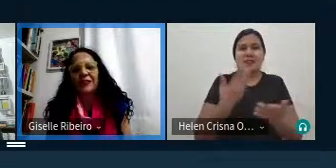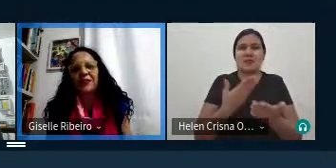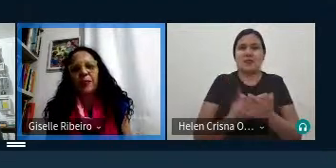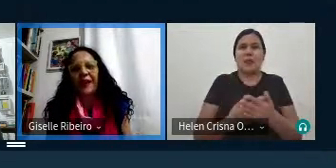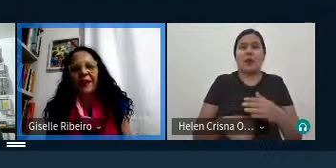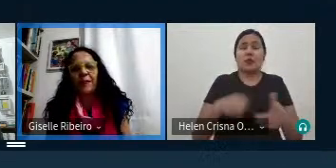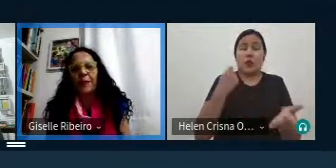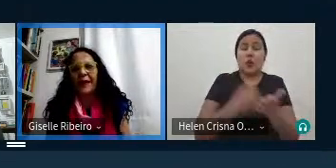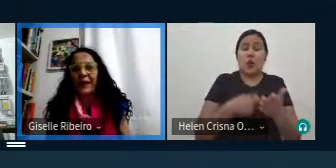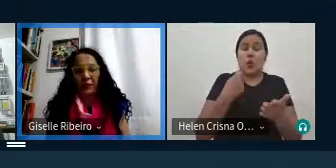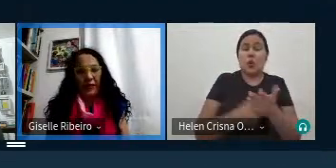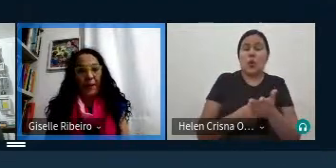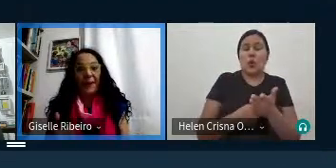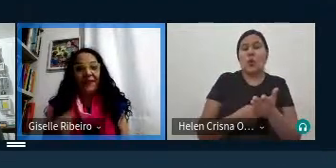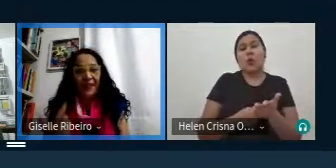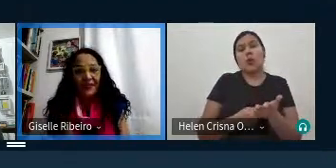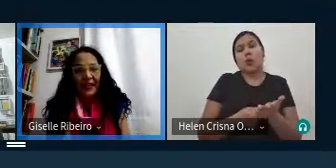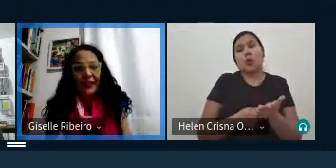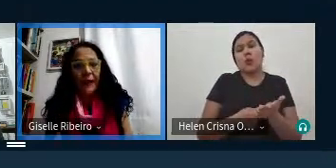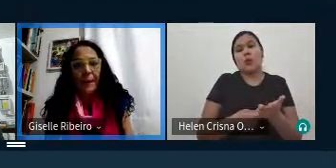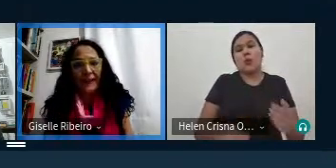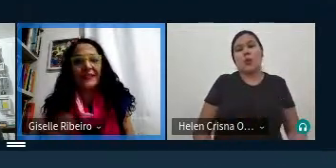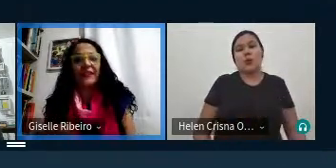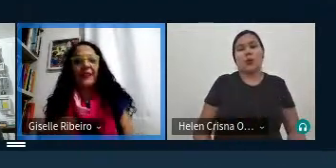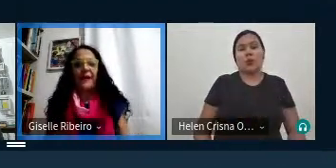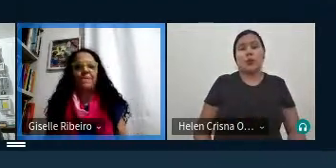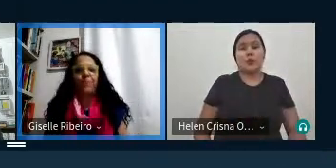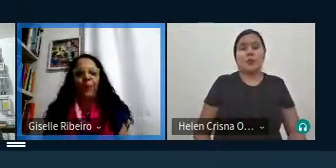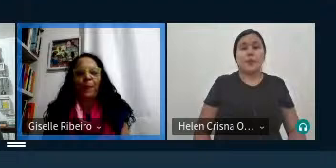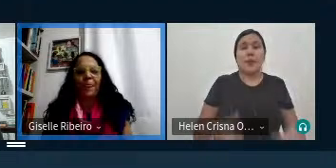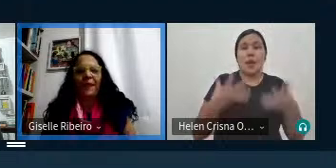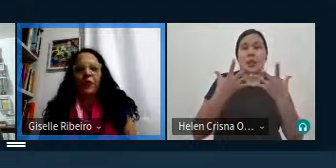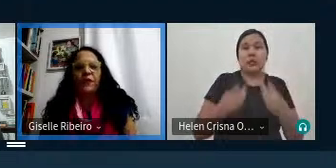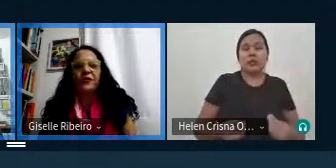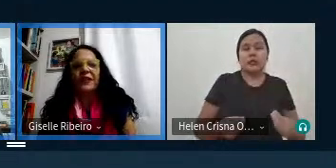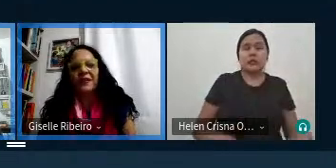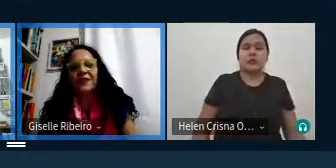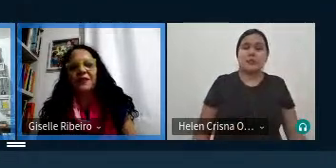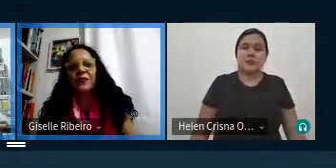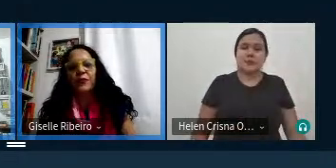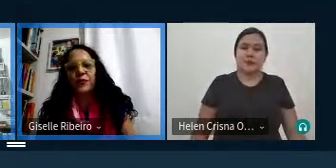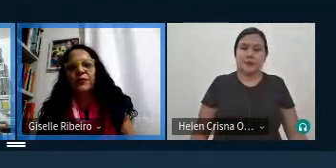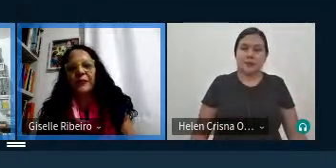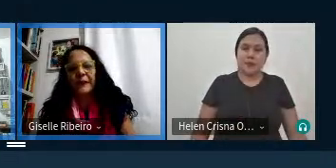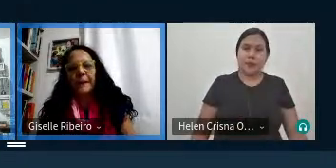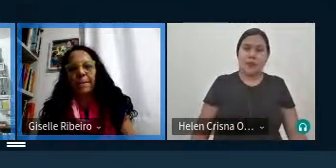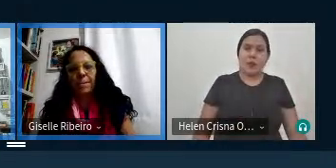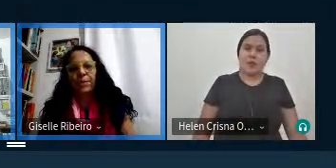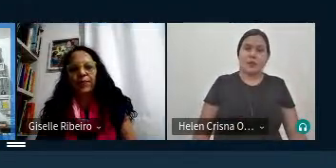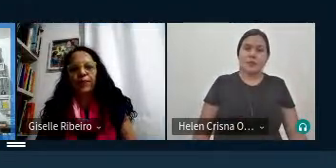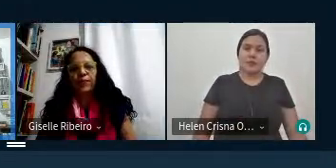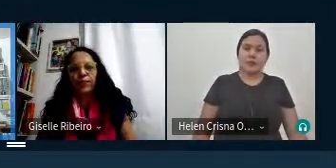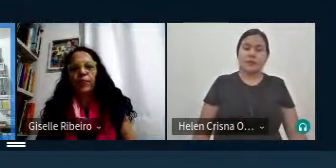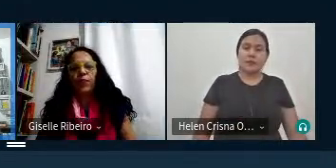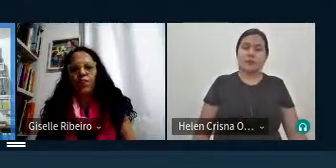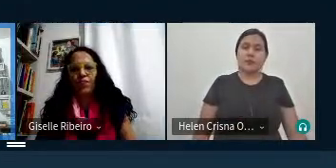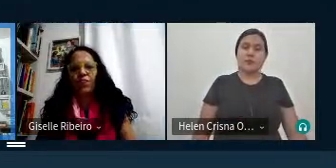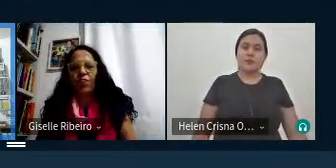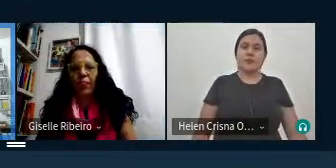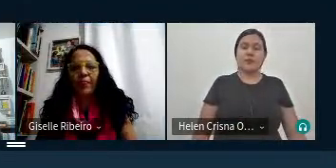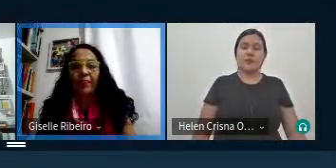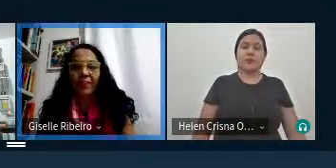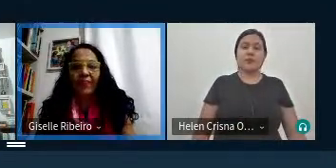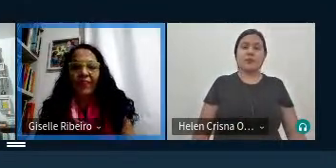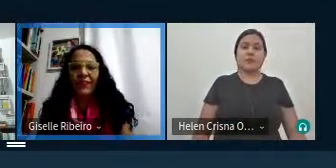relutam bastante para nem para entender né para aceitar eu vejo aqui isso o mercado editorial também né Gisele